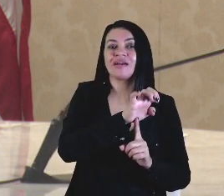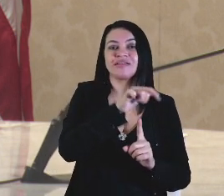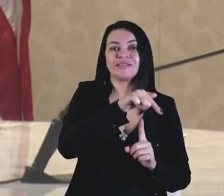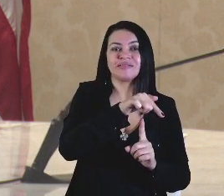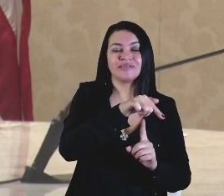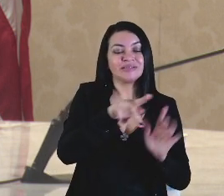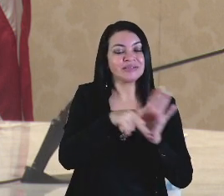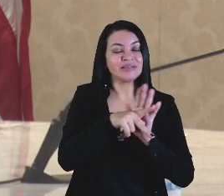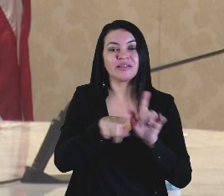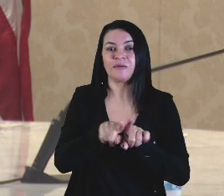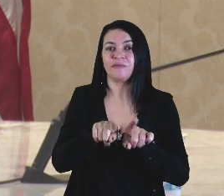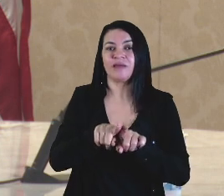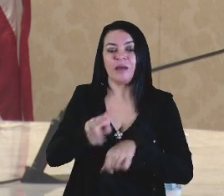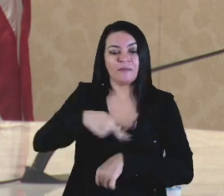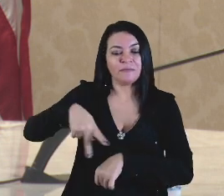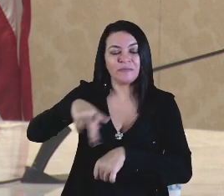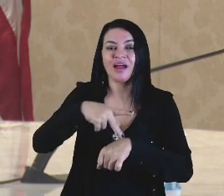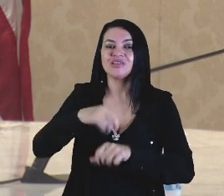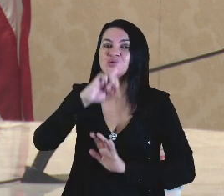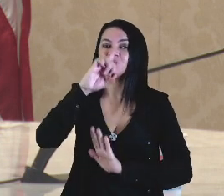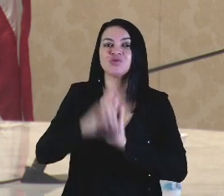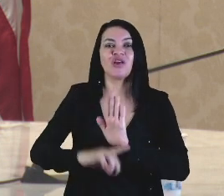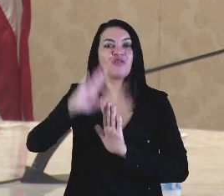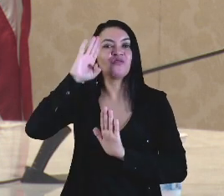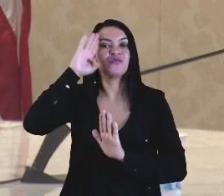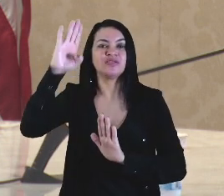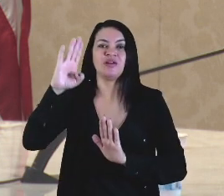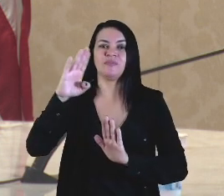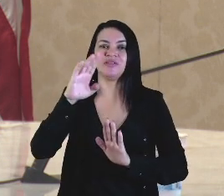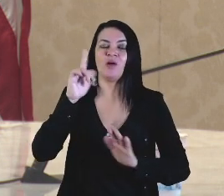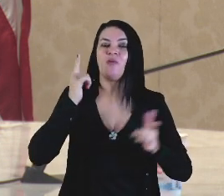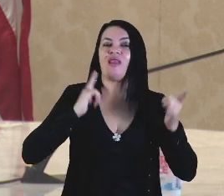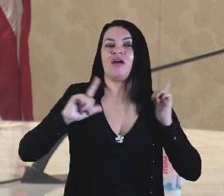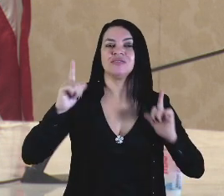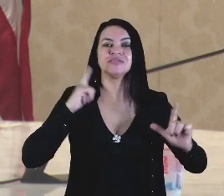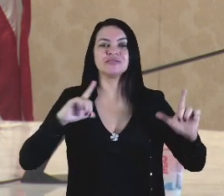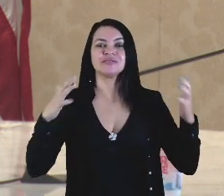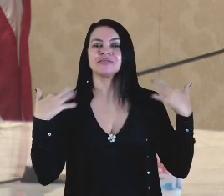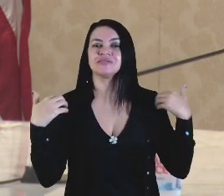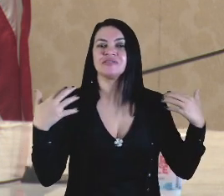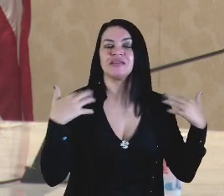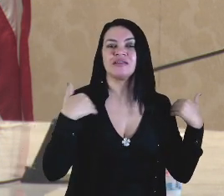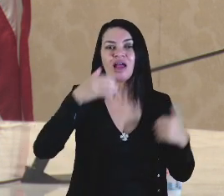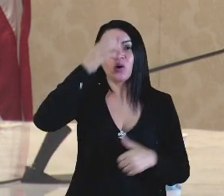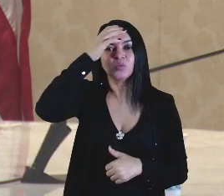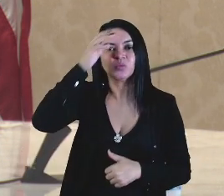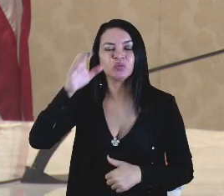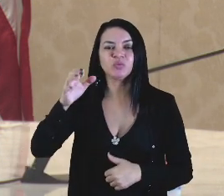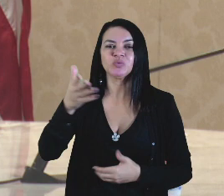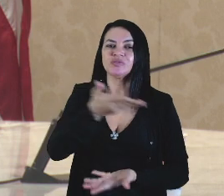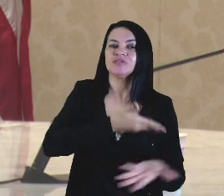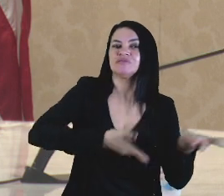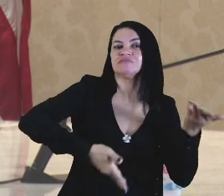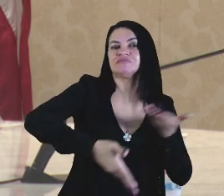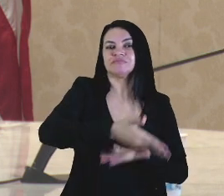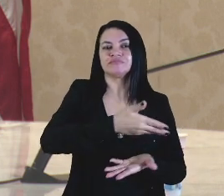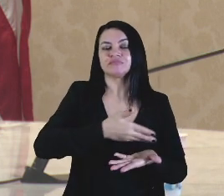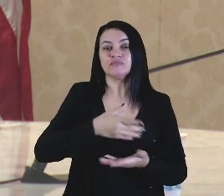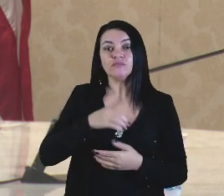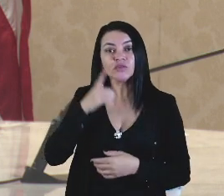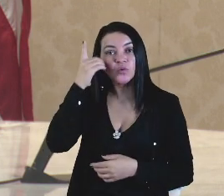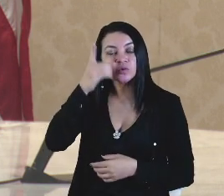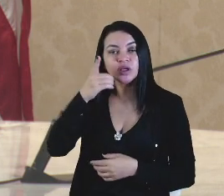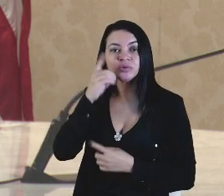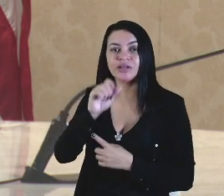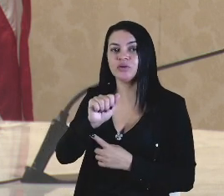direitos fundamentais, o direito ao lazer, à cultura, à convivência. O deputado Adelmo